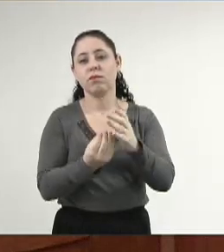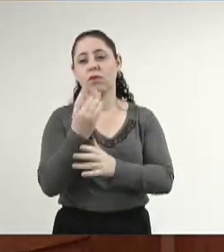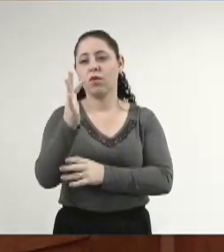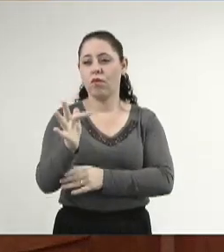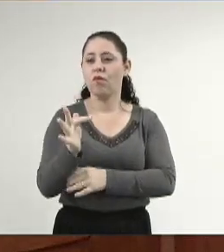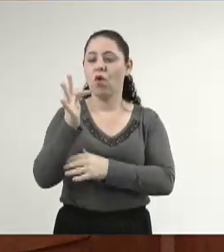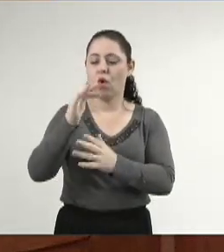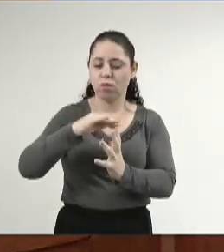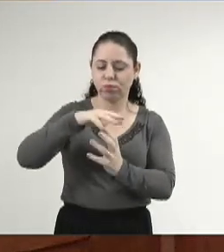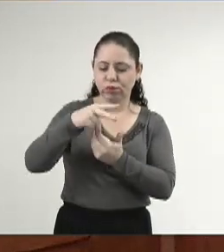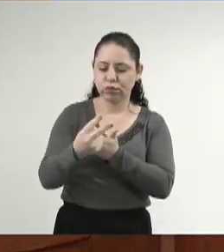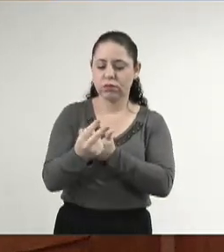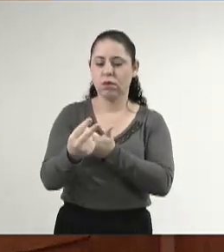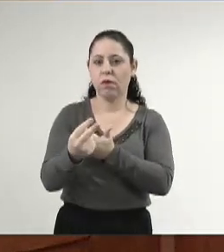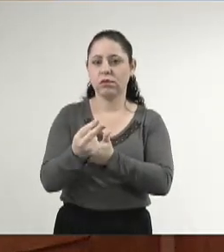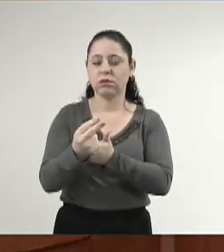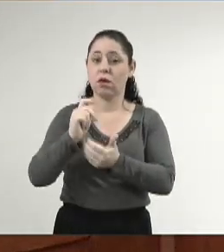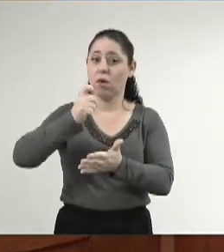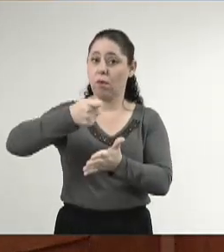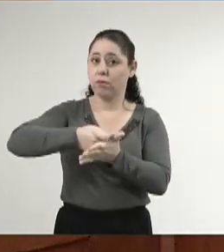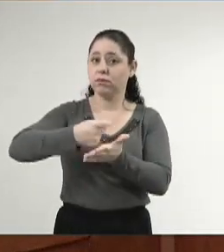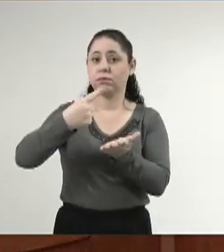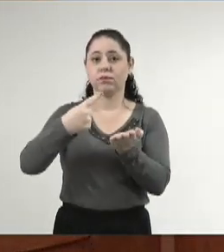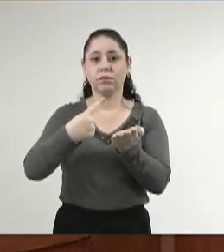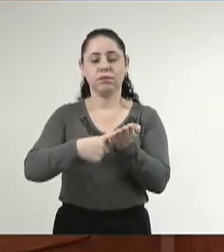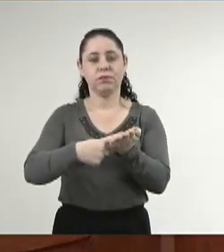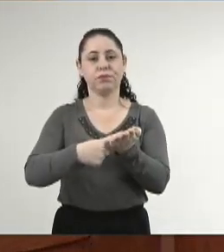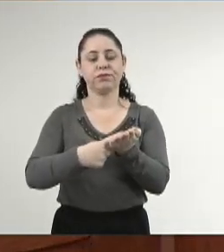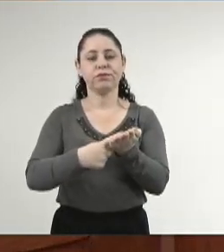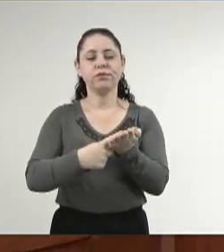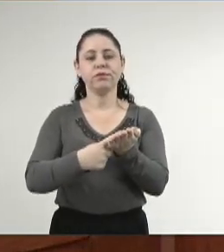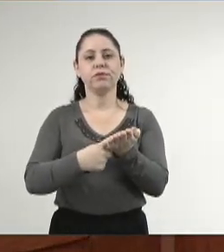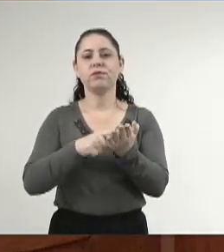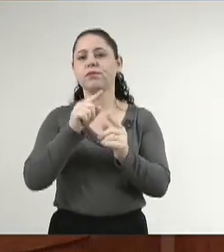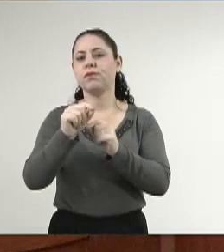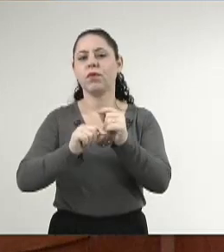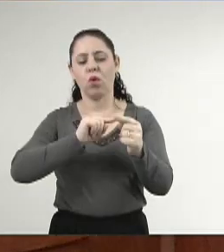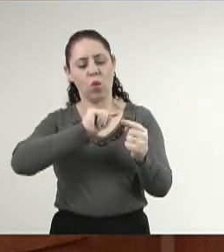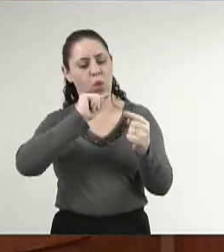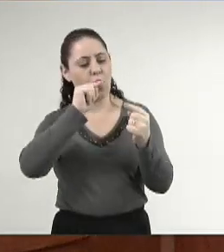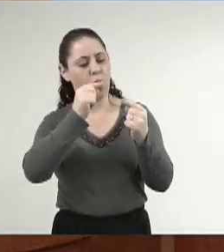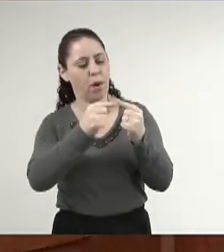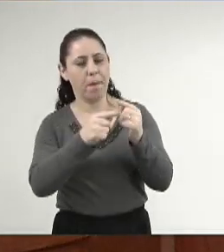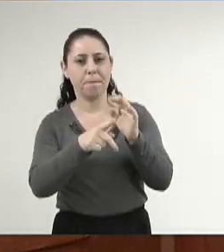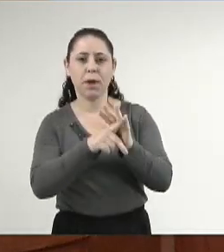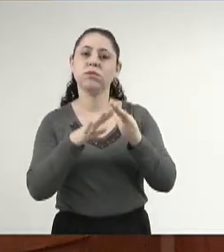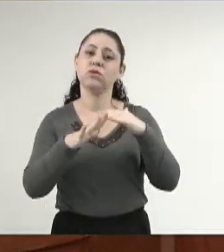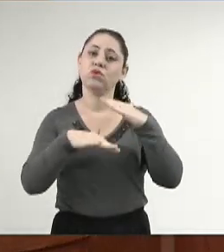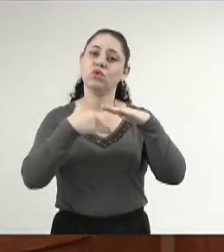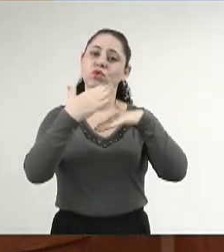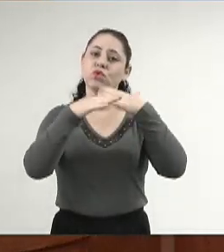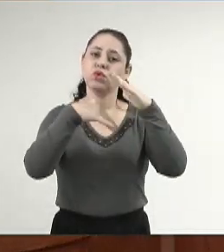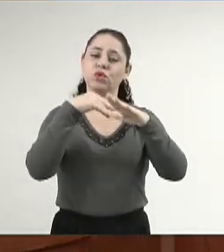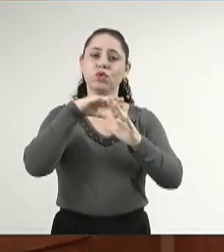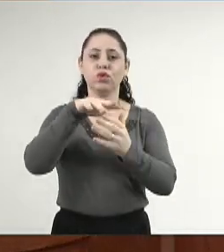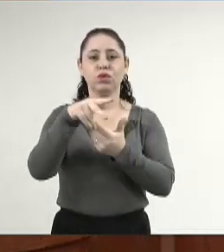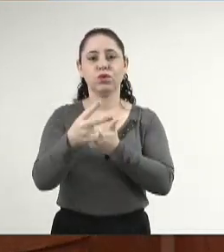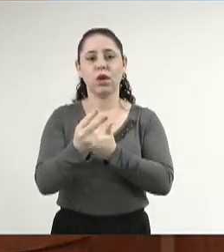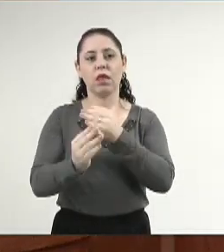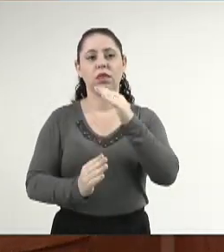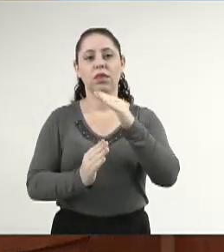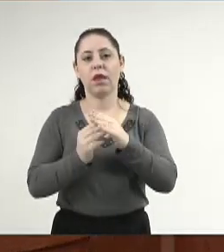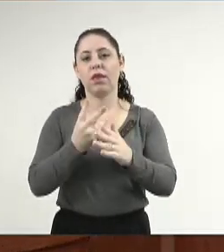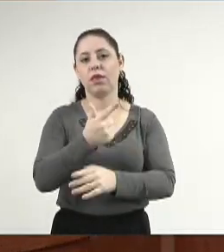sustentável, enfatizando o seu compromisso com a implementação dos objetivos de desenvolvimento sustentável até